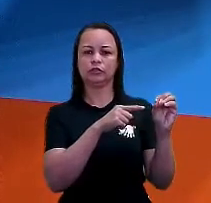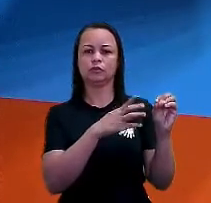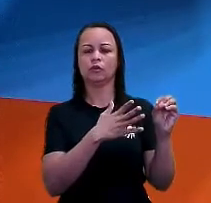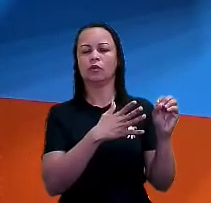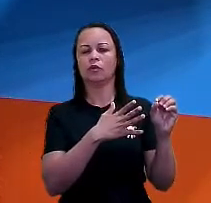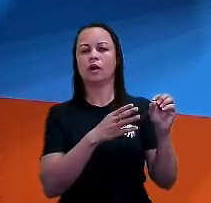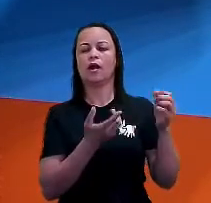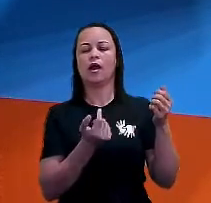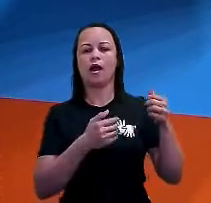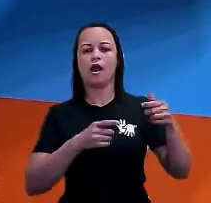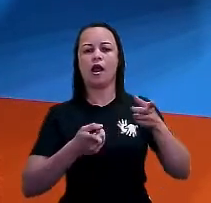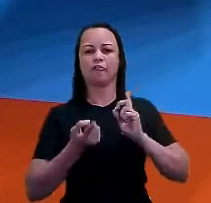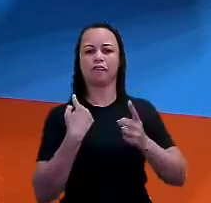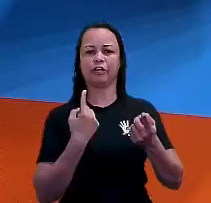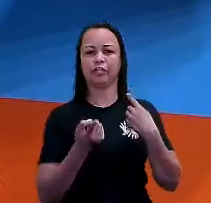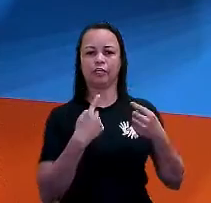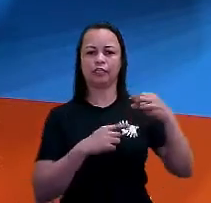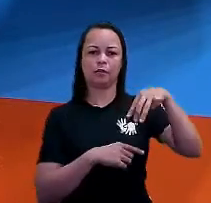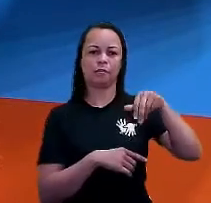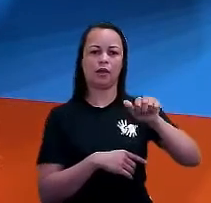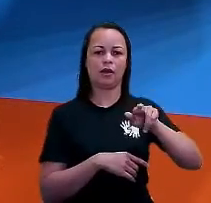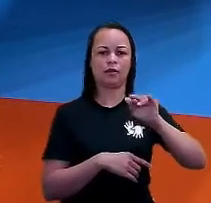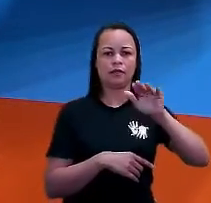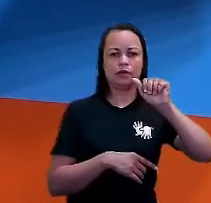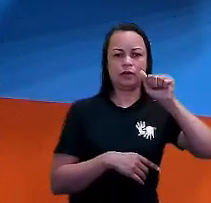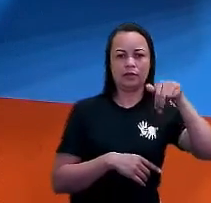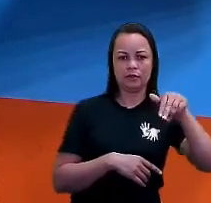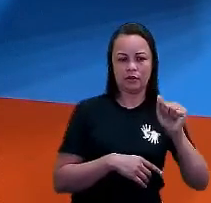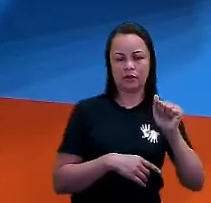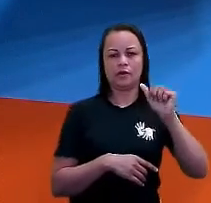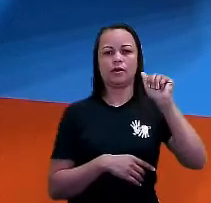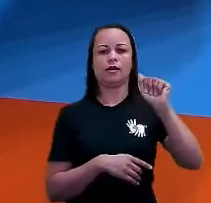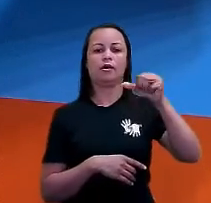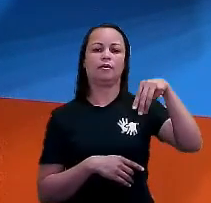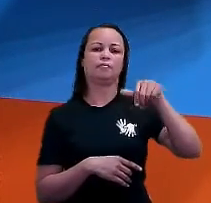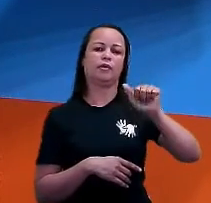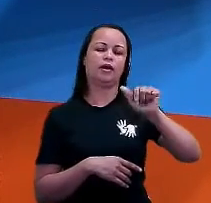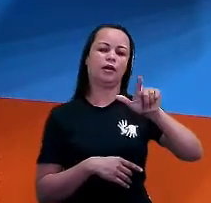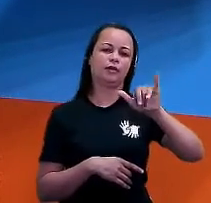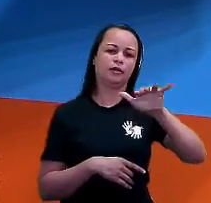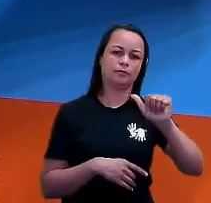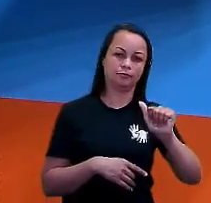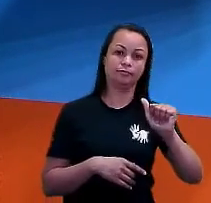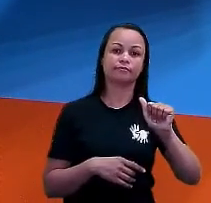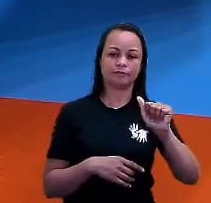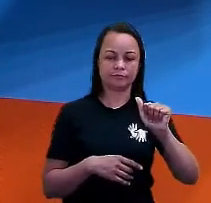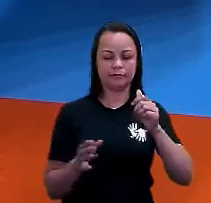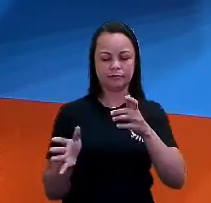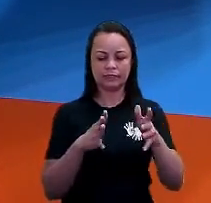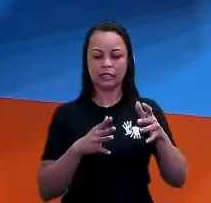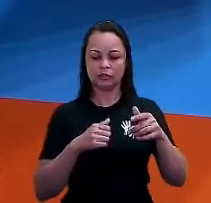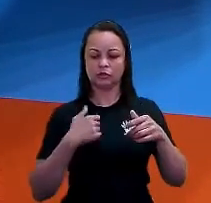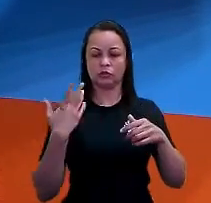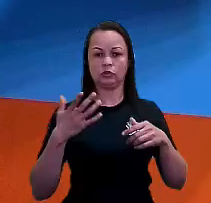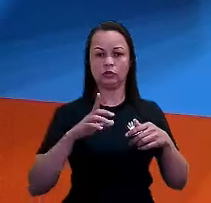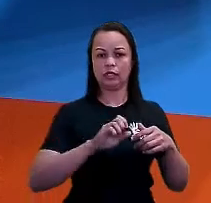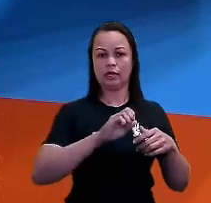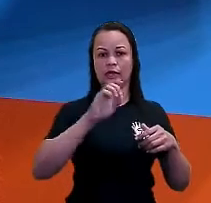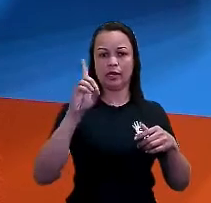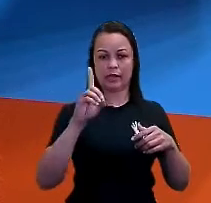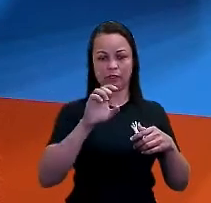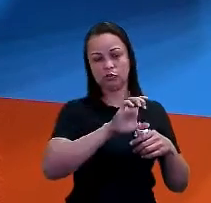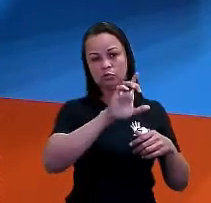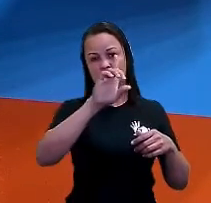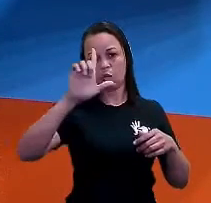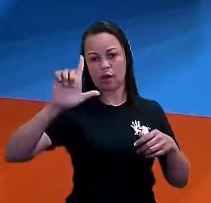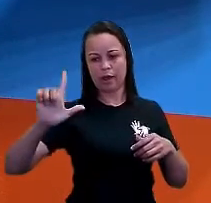é isso? Eu vou estar apontando de frente para a igreja, tá certo? Apontando o meu braço direito para a igreja, para onde o sol está nascendo, o meu braço esquerdo